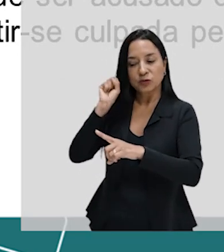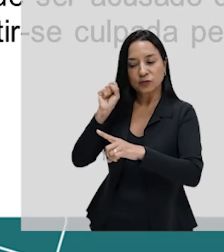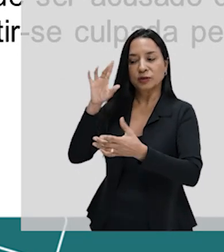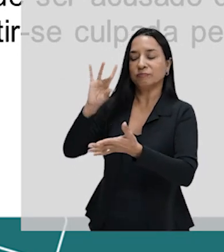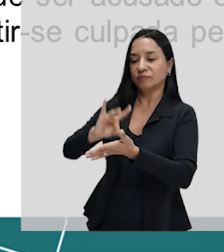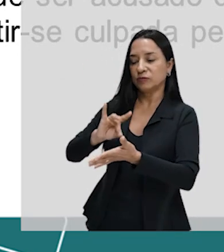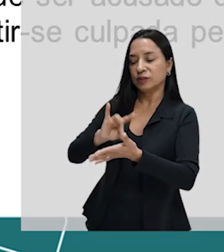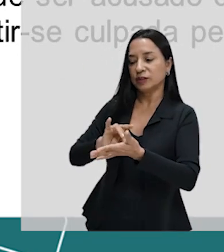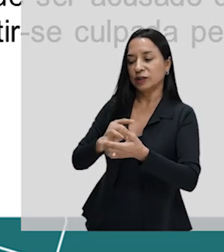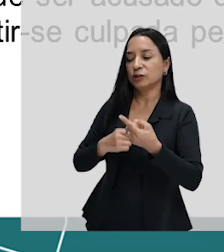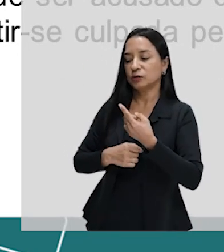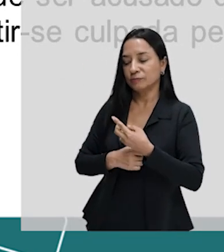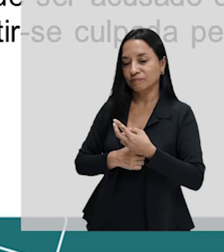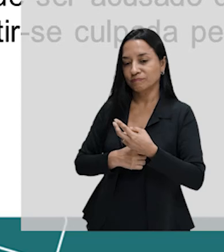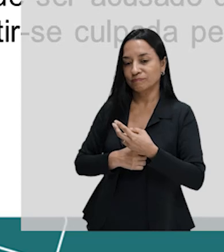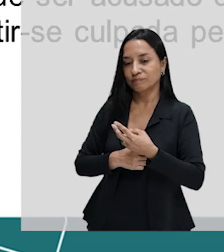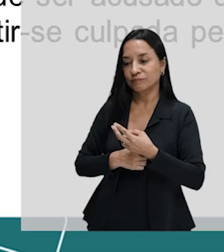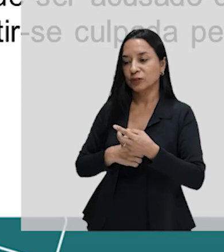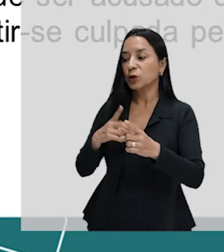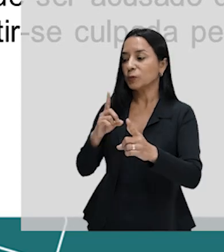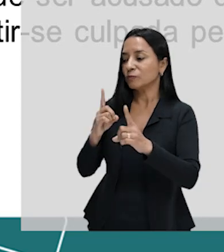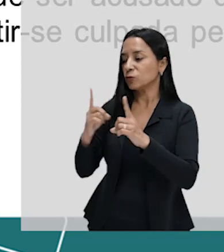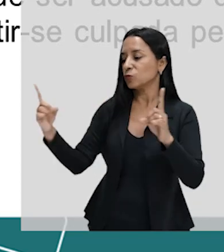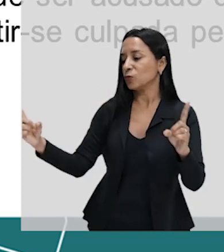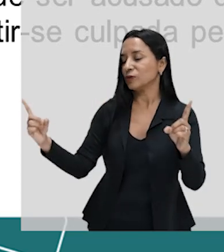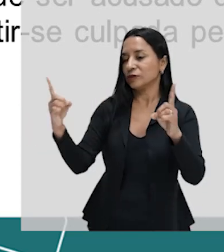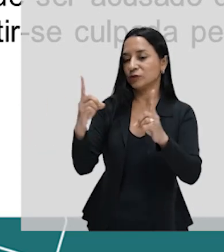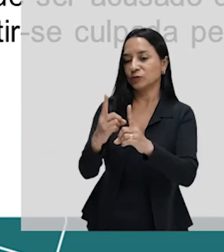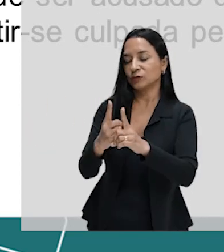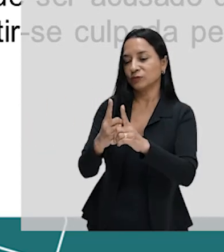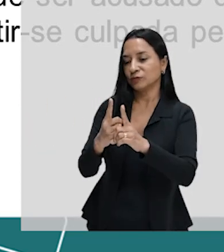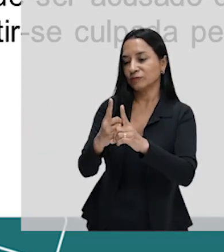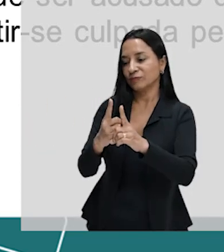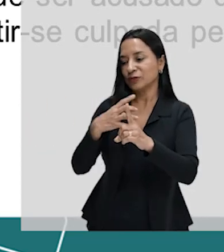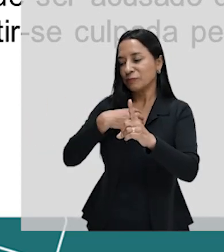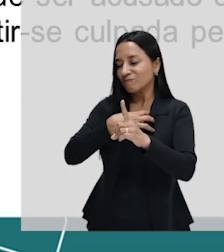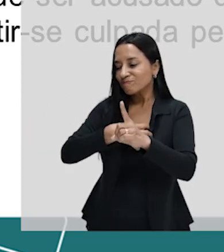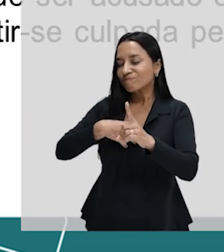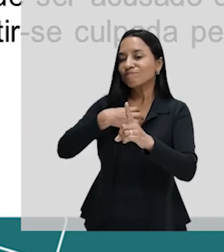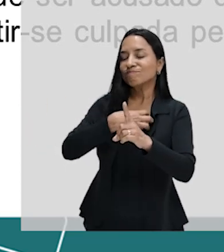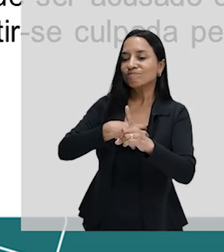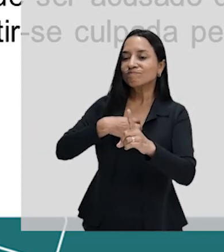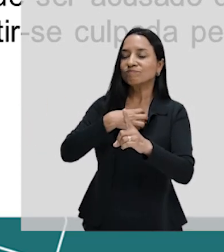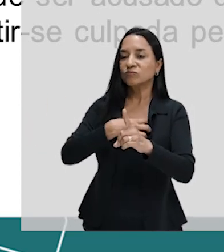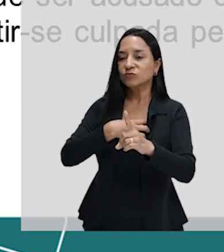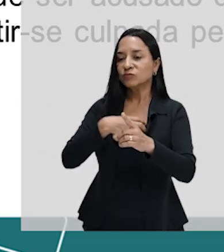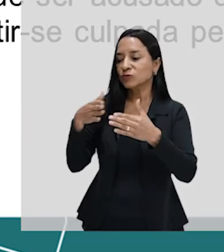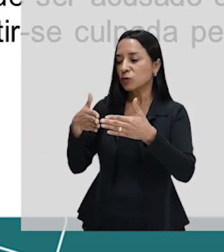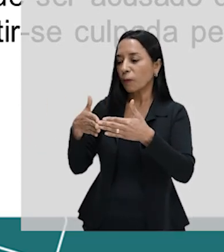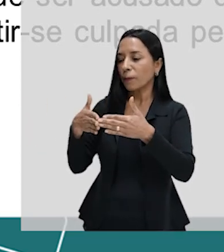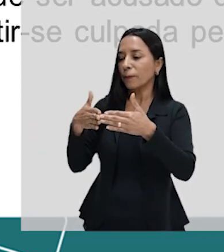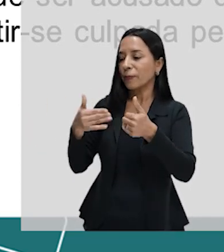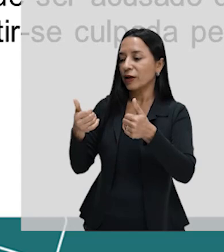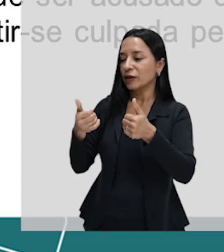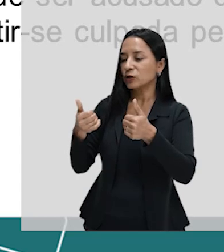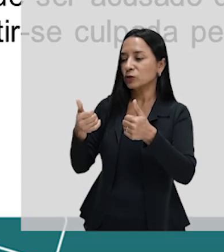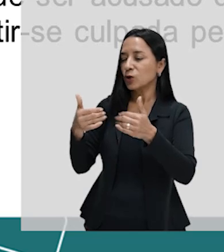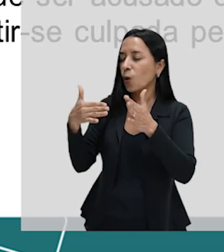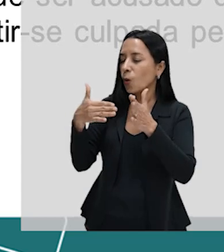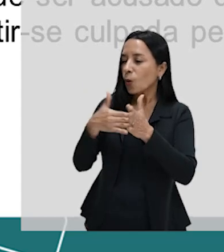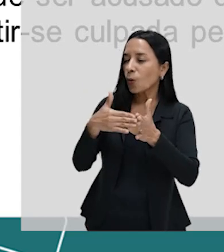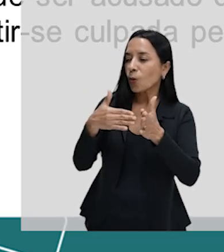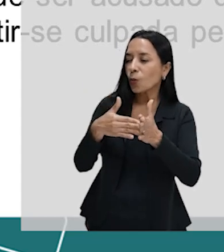Quando Diego se encontra com Isabel, completamente desesperado e angustiado, pede-lhe um último